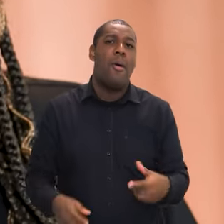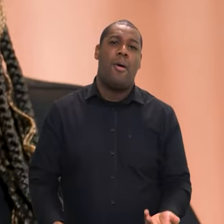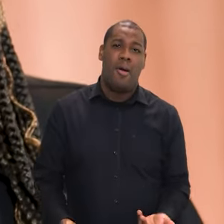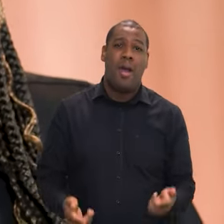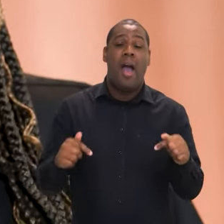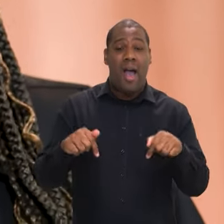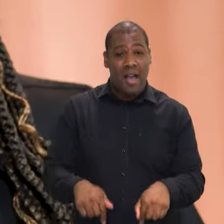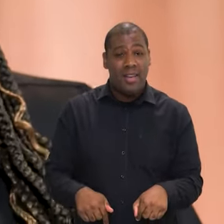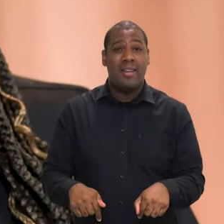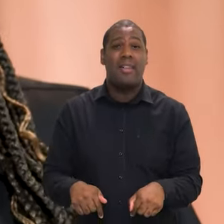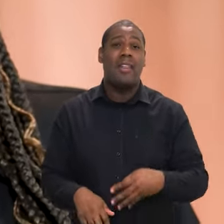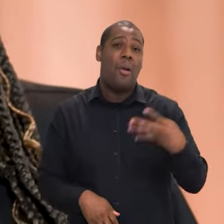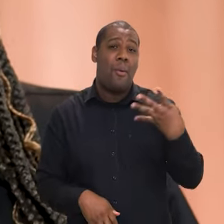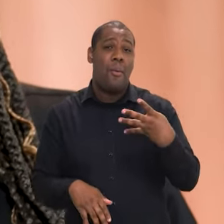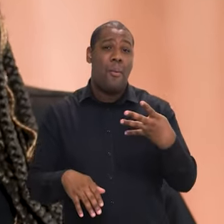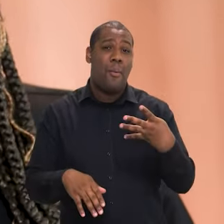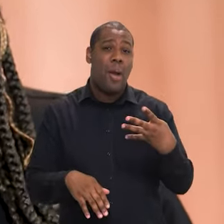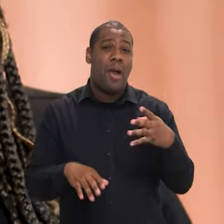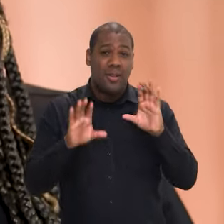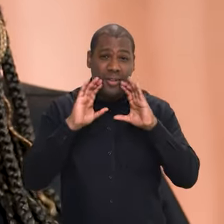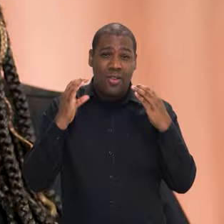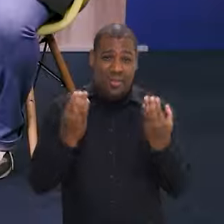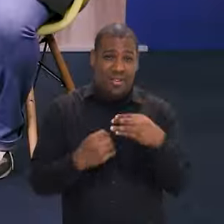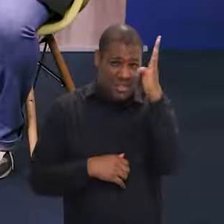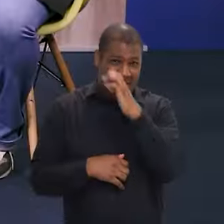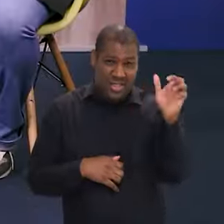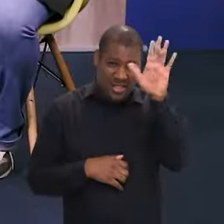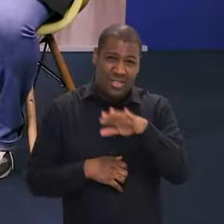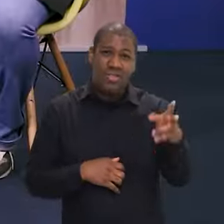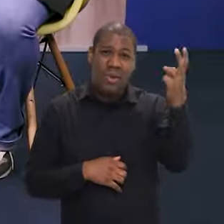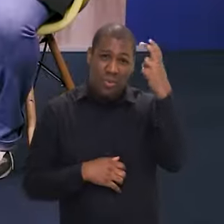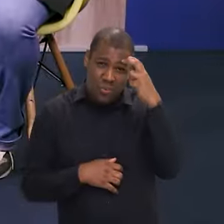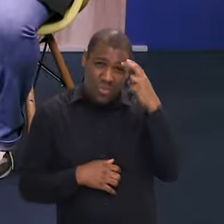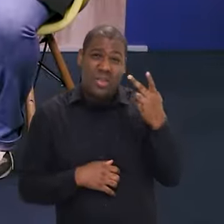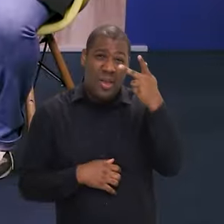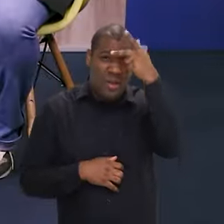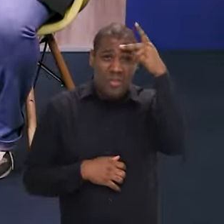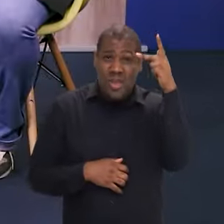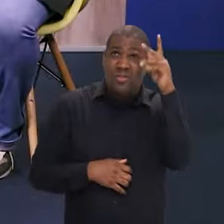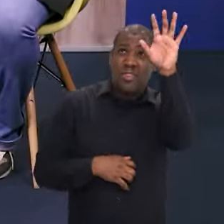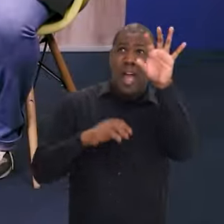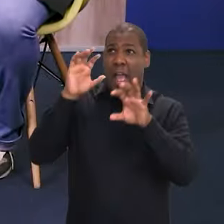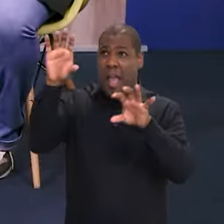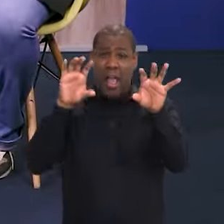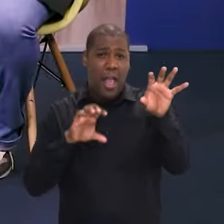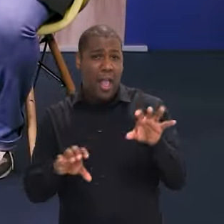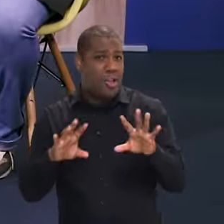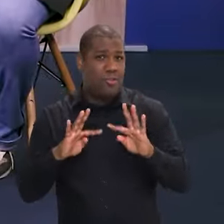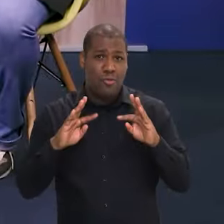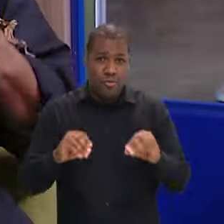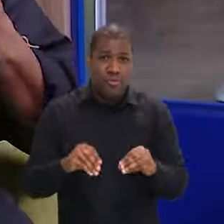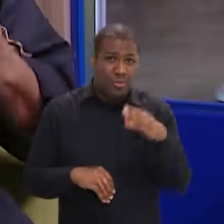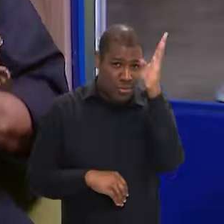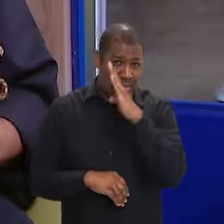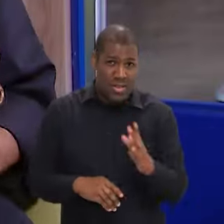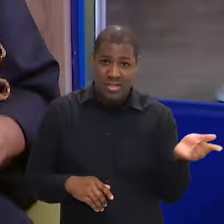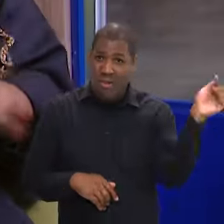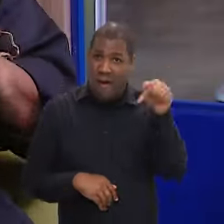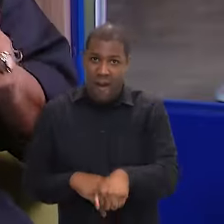realizada até agora. Por quê? Pelos aspectos de participação, principalmente, tem gente participando de todas as regiões do Brasil,